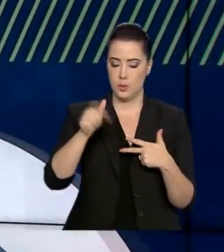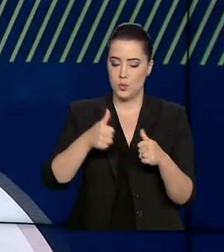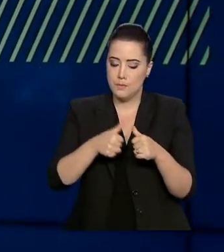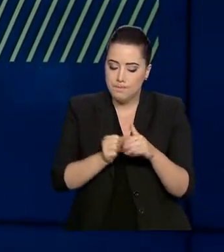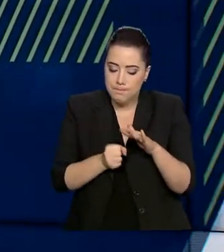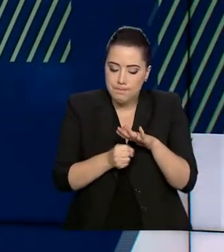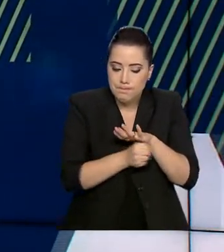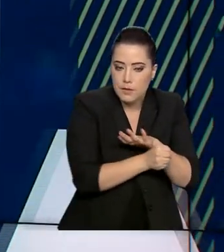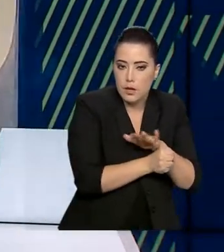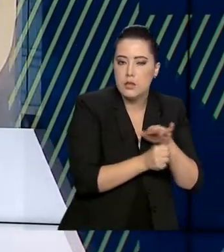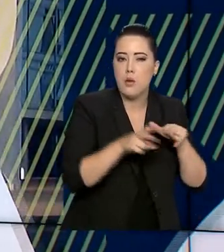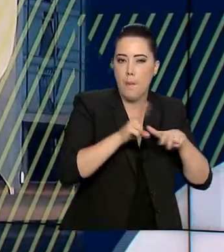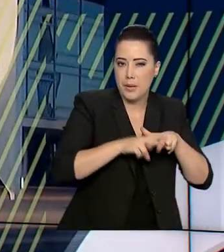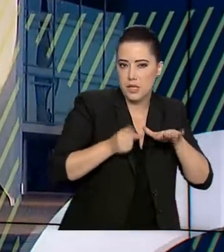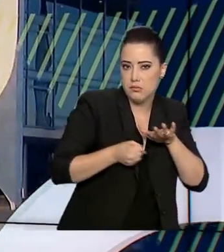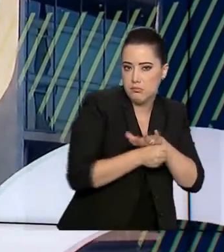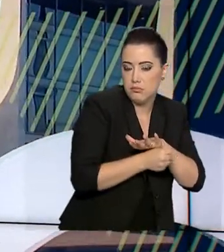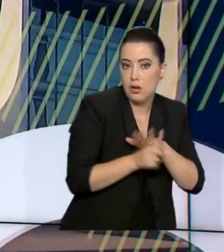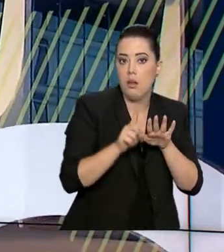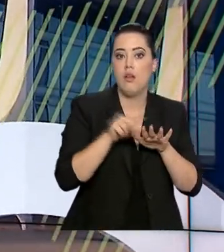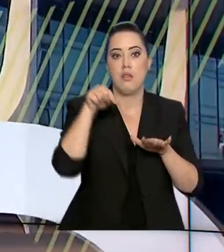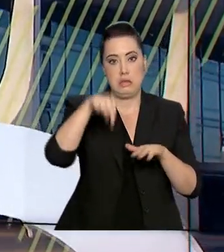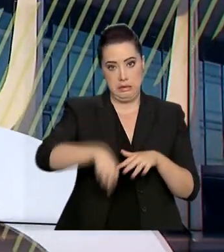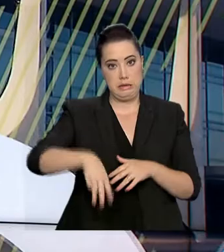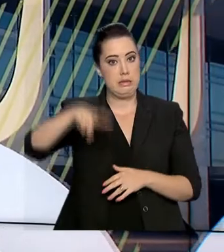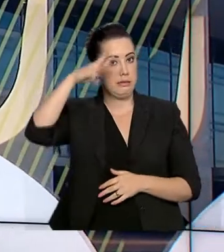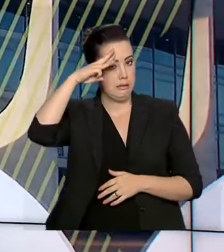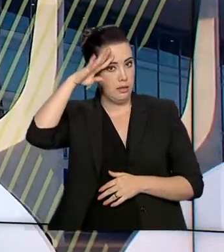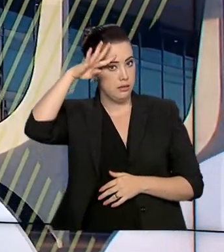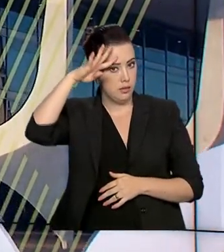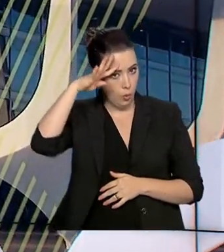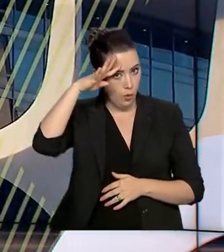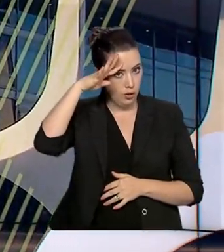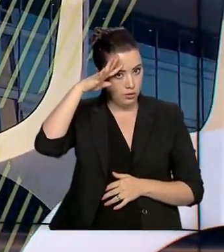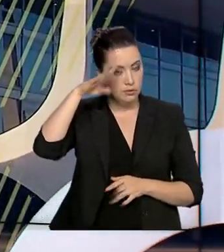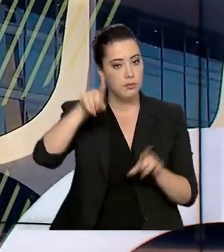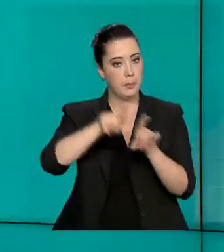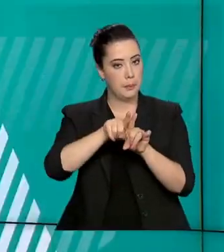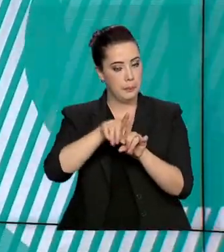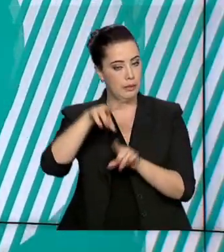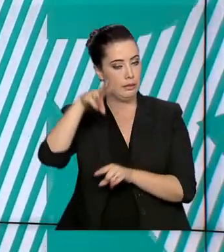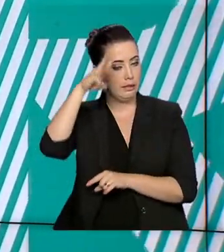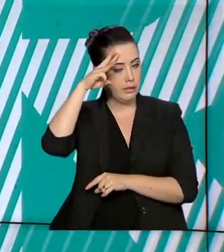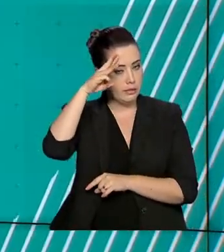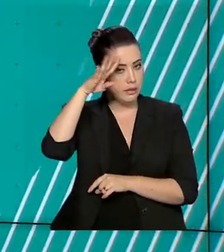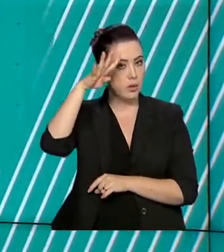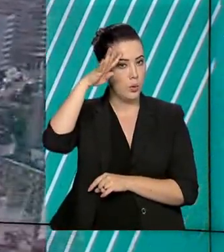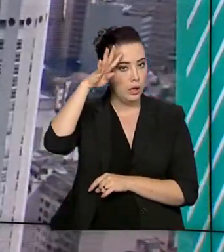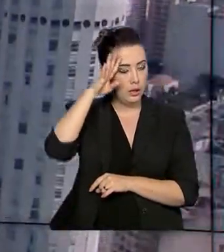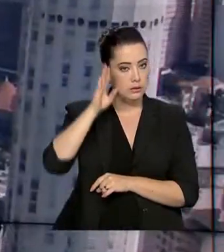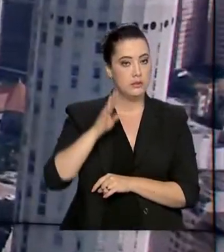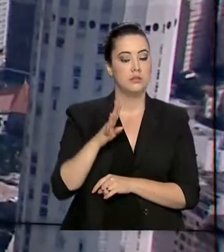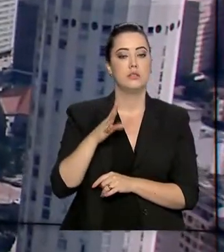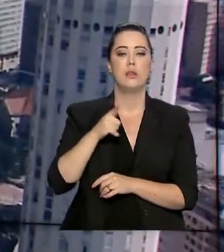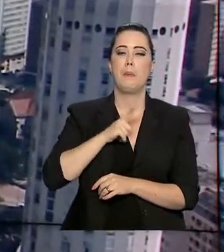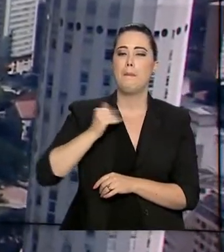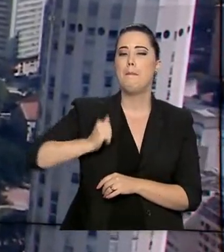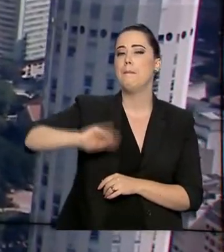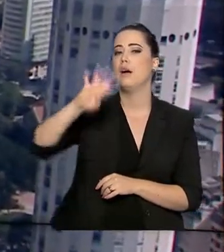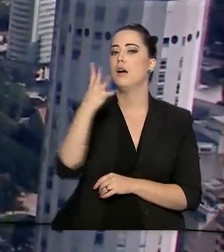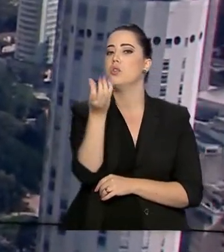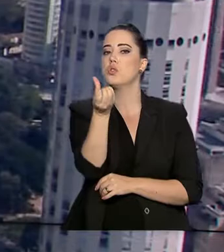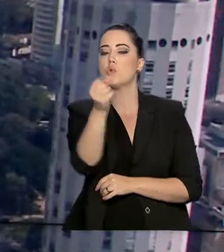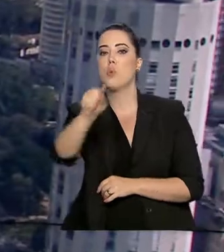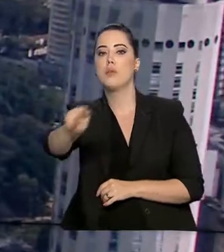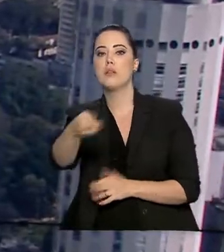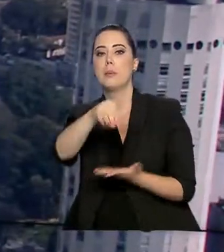penas privativas de liberdade, será aplicado nestas terça e quarta-feiras. O Inep recebeu mais de 46 mil inscrições em